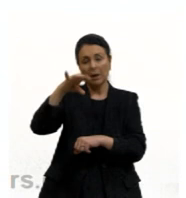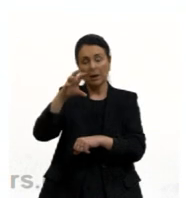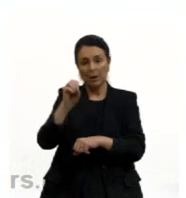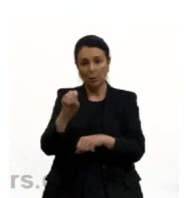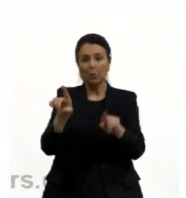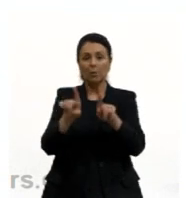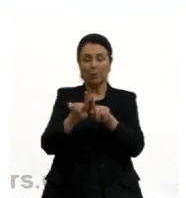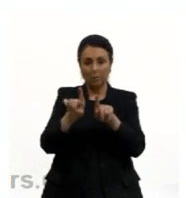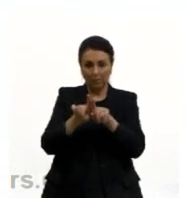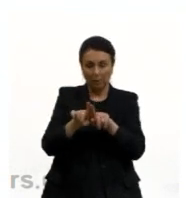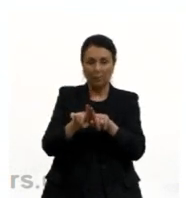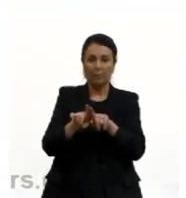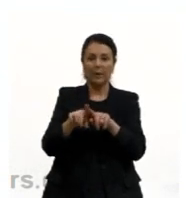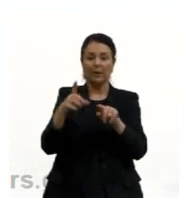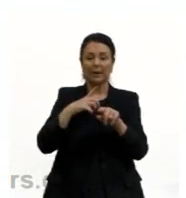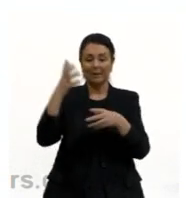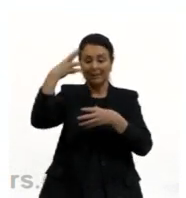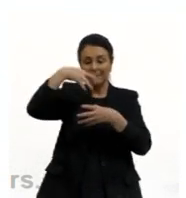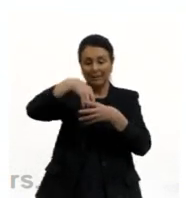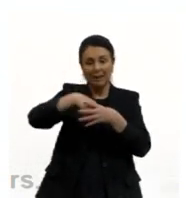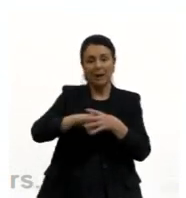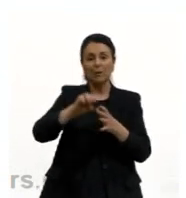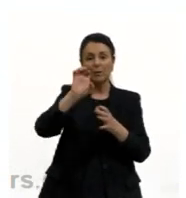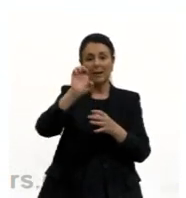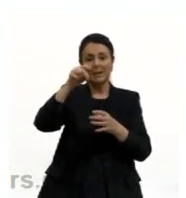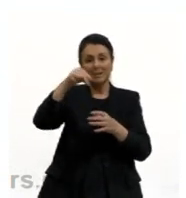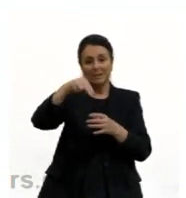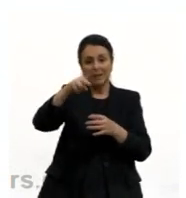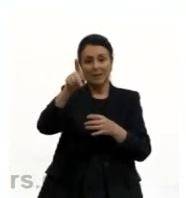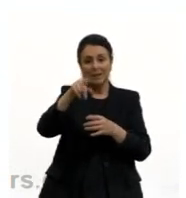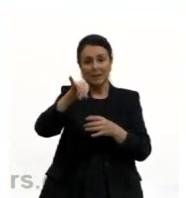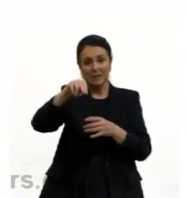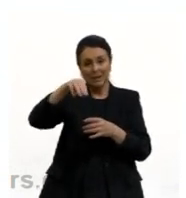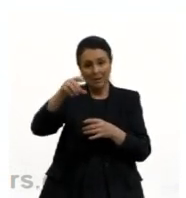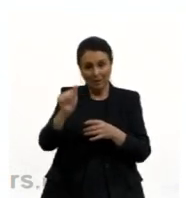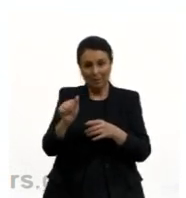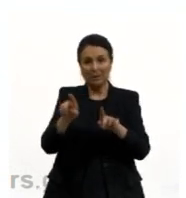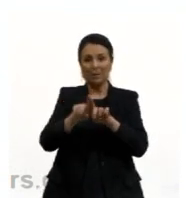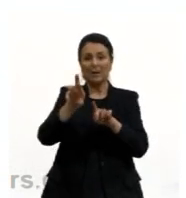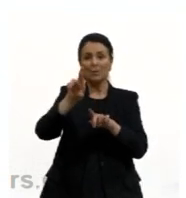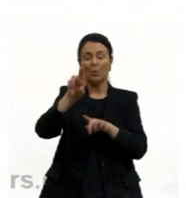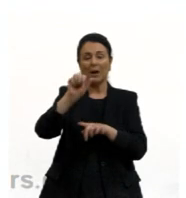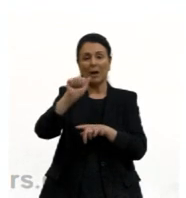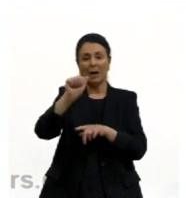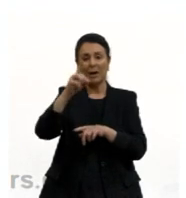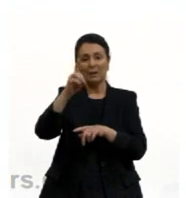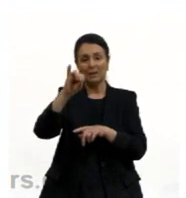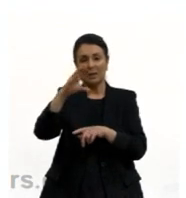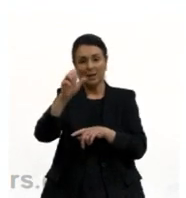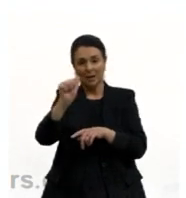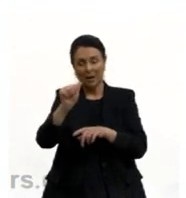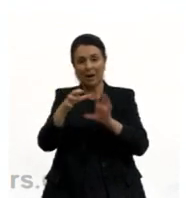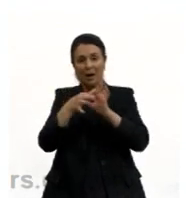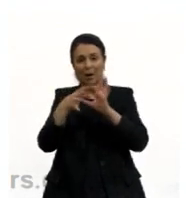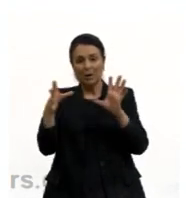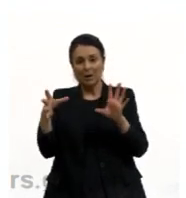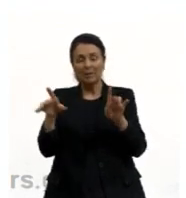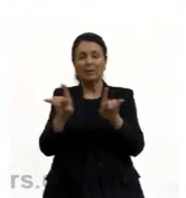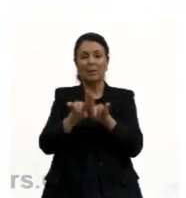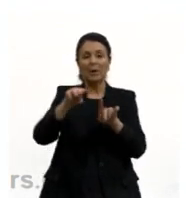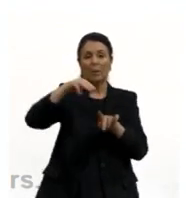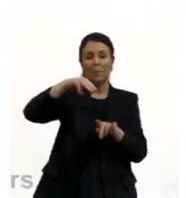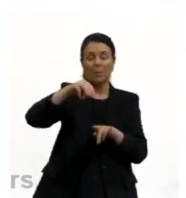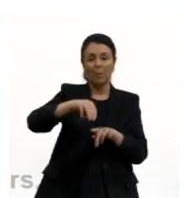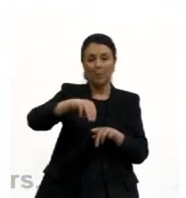radicais livres, né, que são responsáveis pelo envelhecimento. O magnésio, ele faz parte das enzimas que